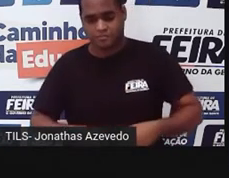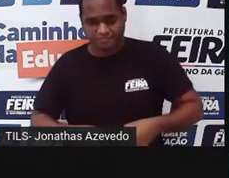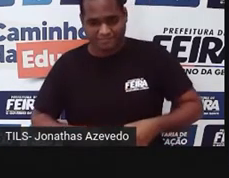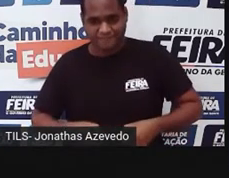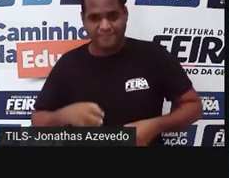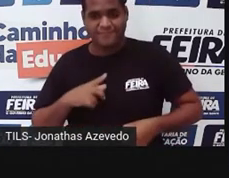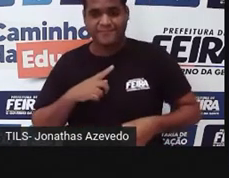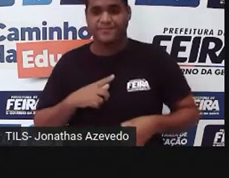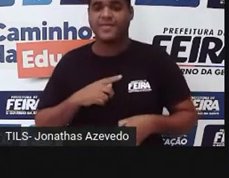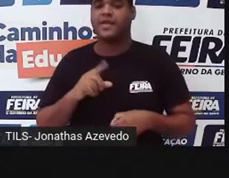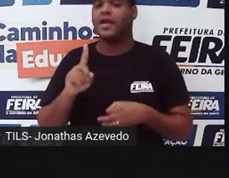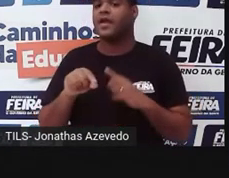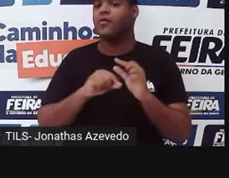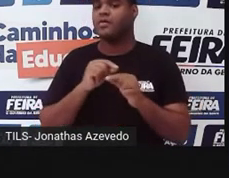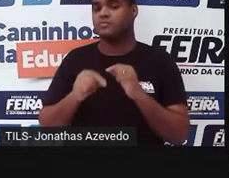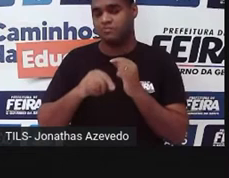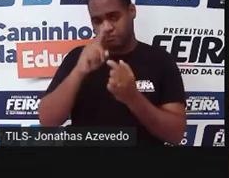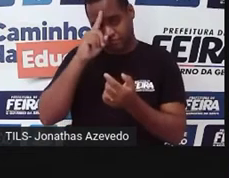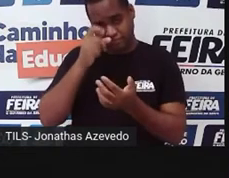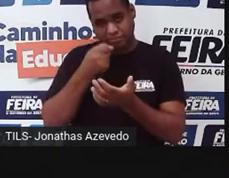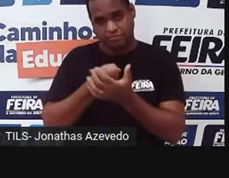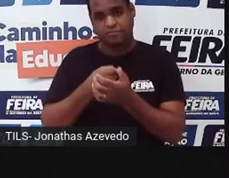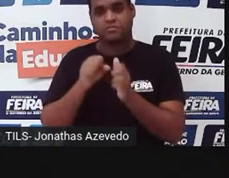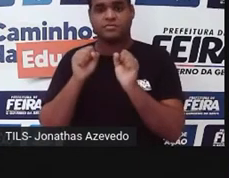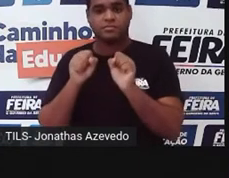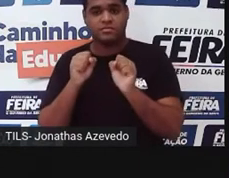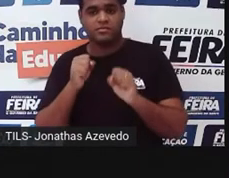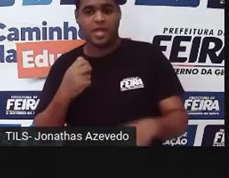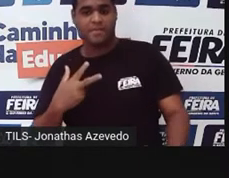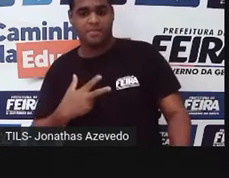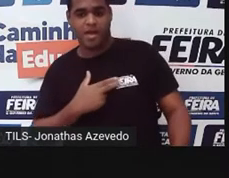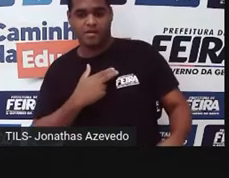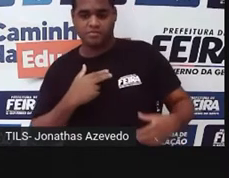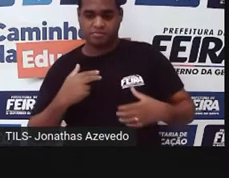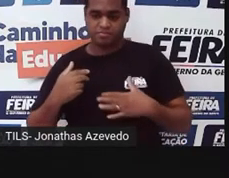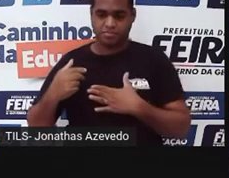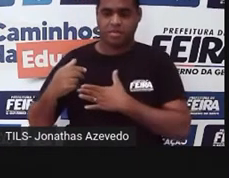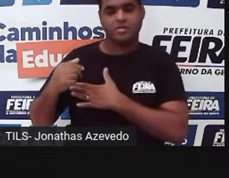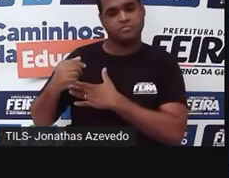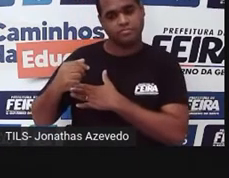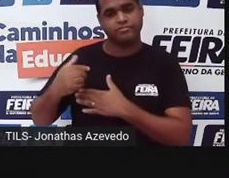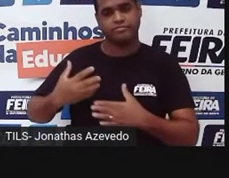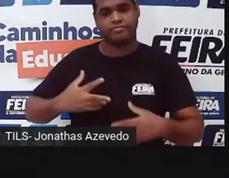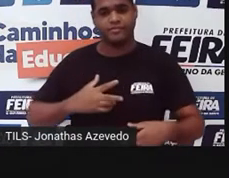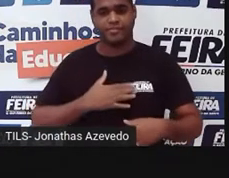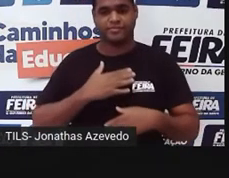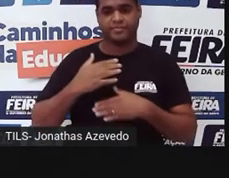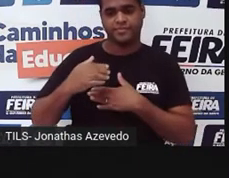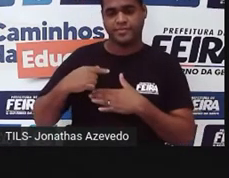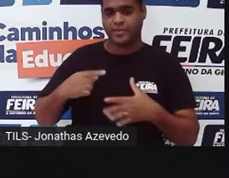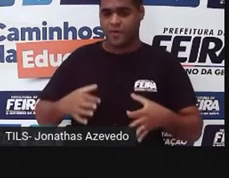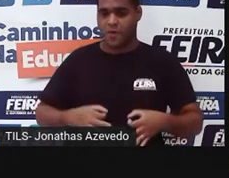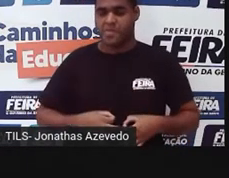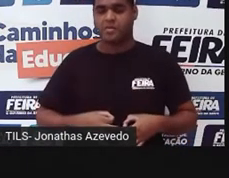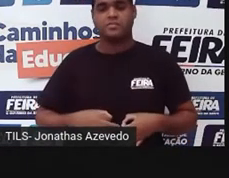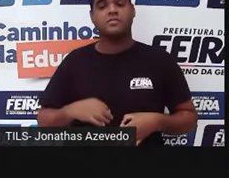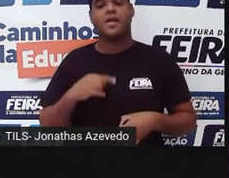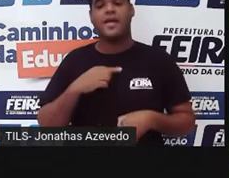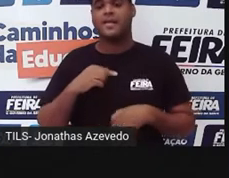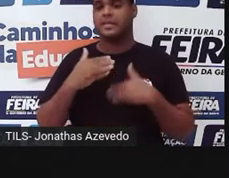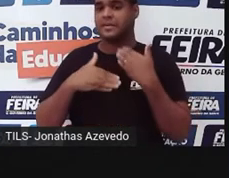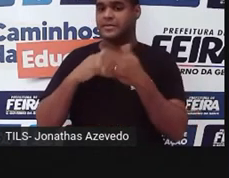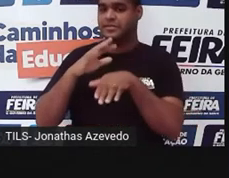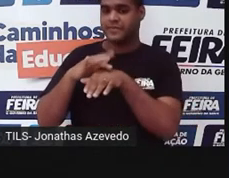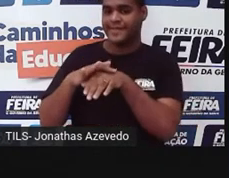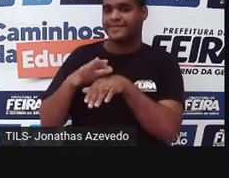E qual foi a decisão que ela tomou? Ela optou por retirar as glândulas mamárias, o útero e o ovário, pra que ela não corresse esse